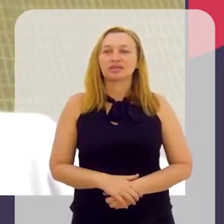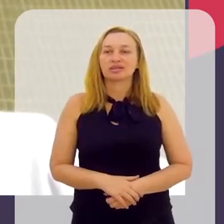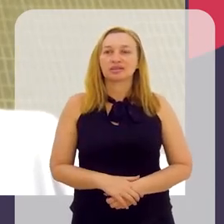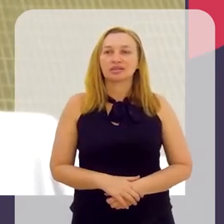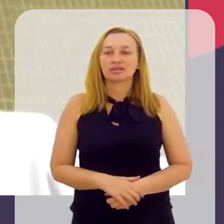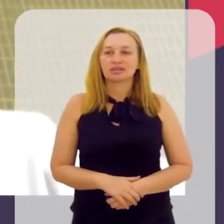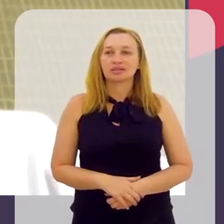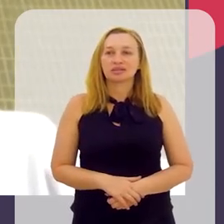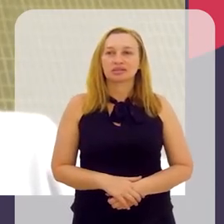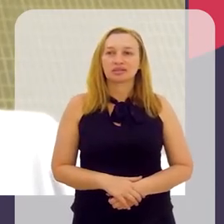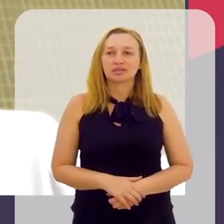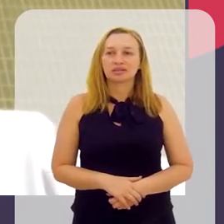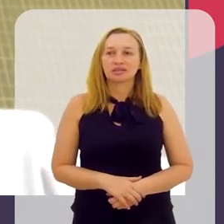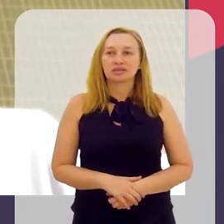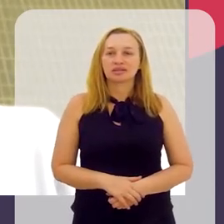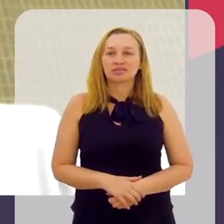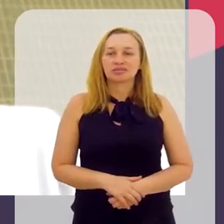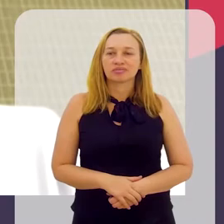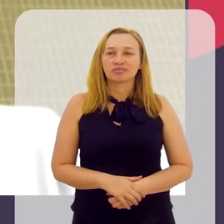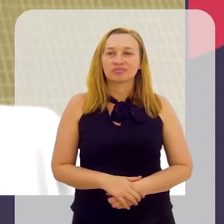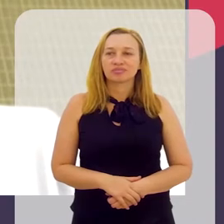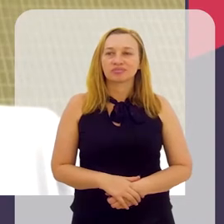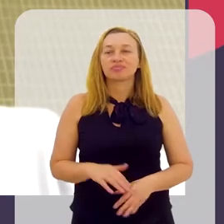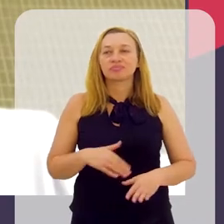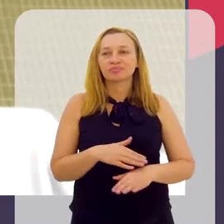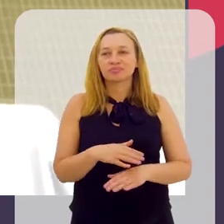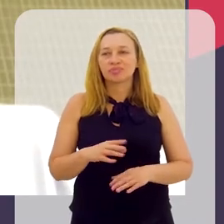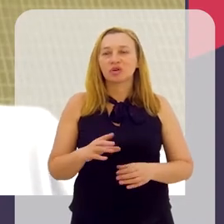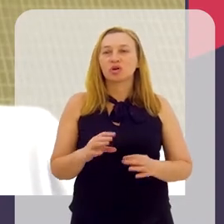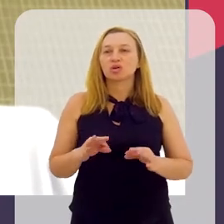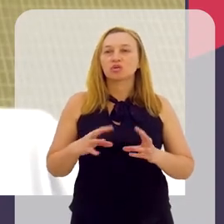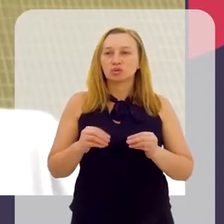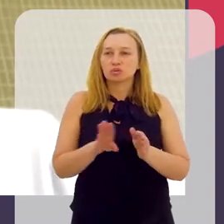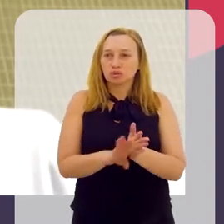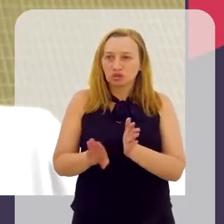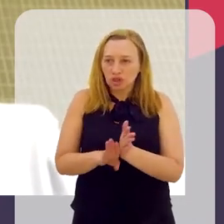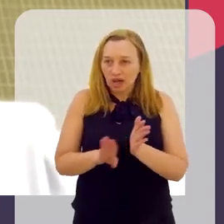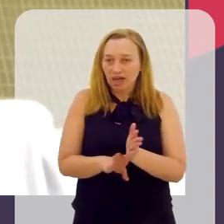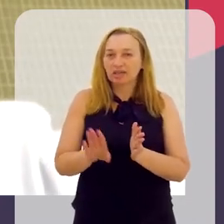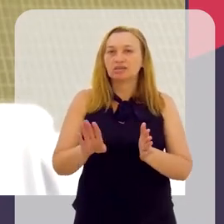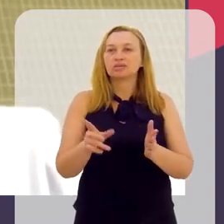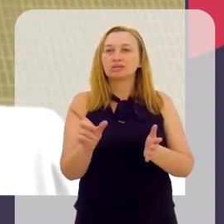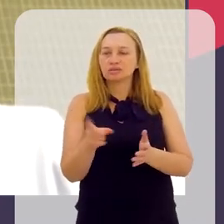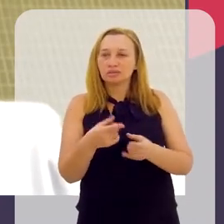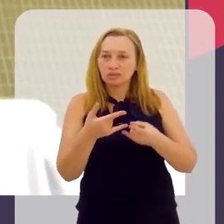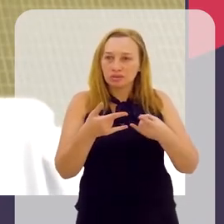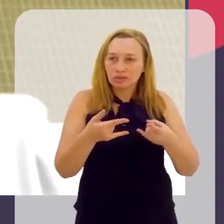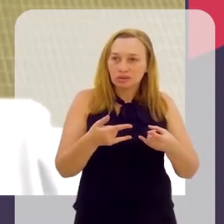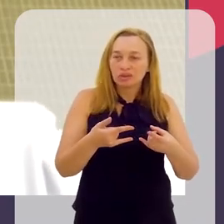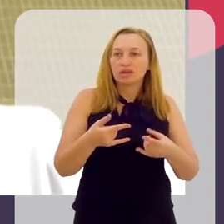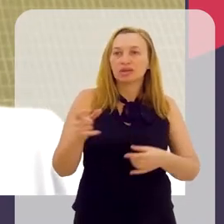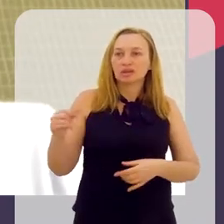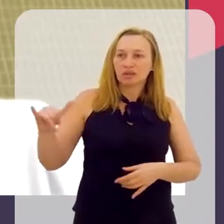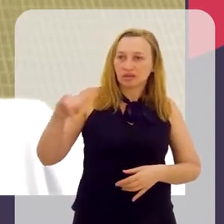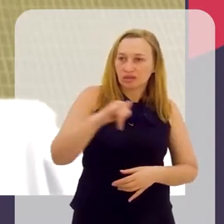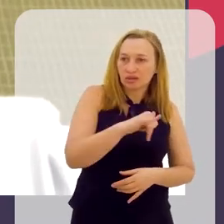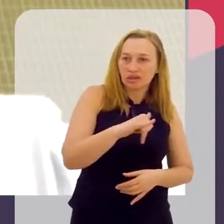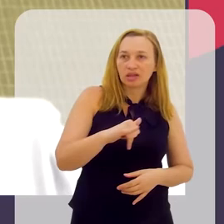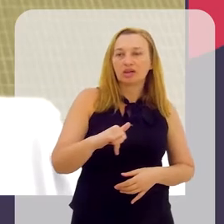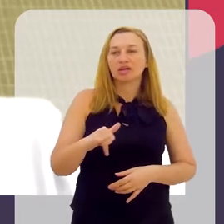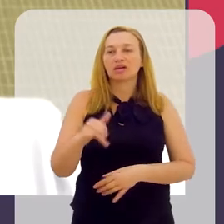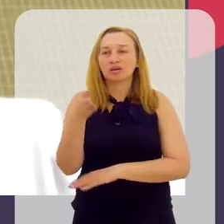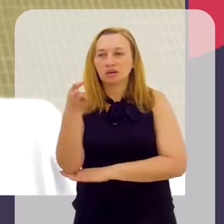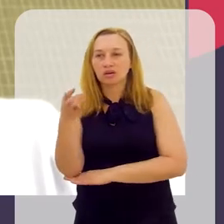Em Huntsville, que é uma universidade de lá. E aí, todos os custos, né? Inclusive, passagens, alimentação, estadia,